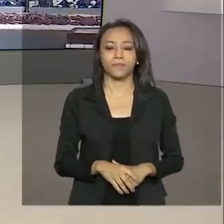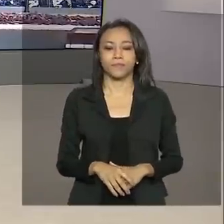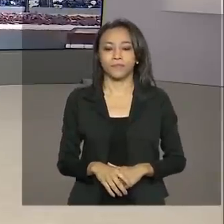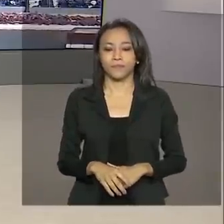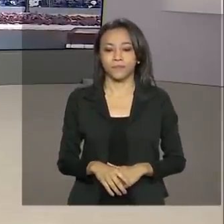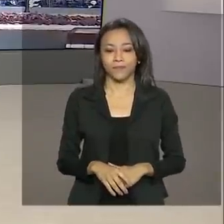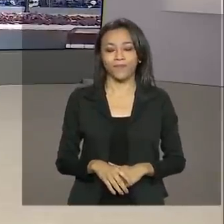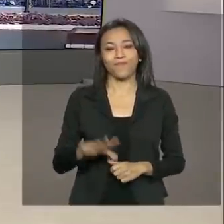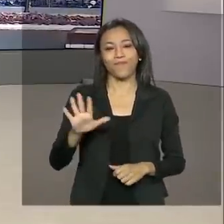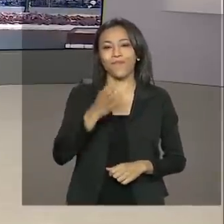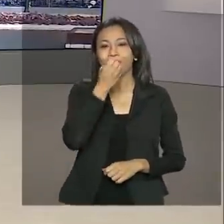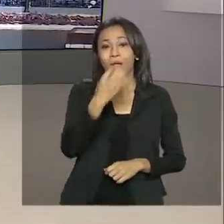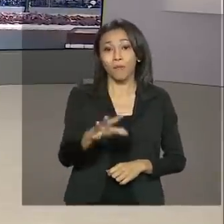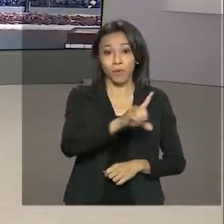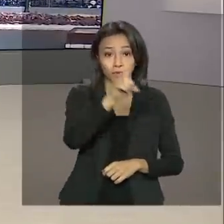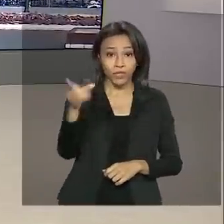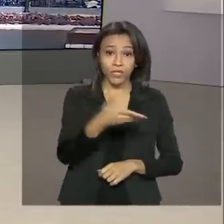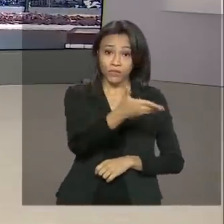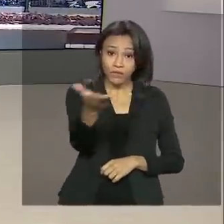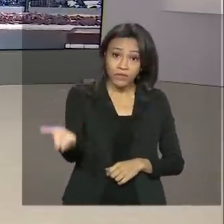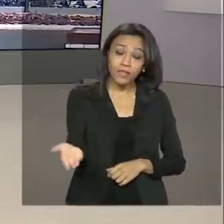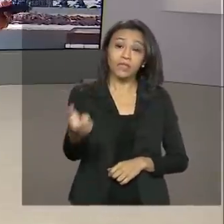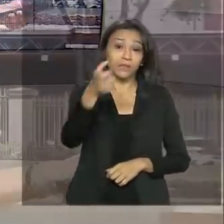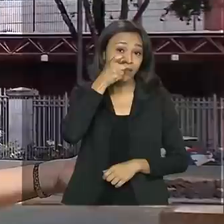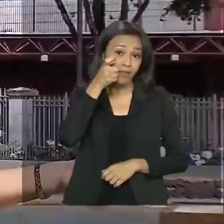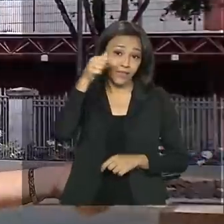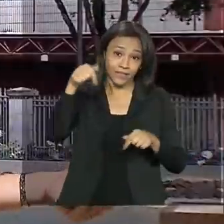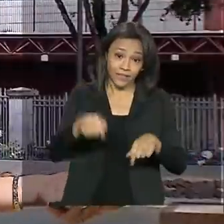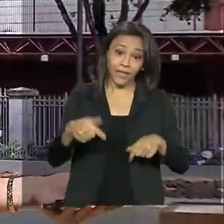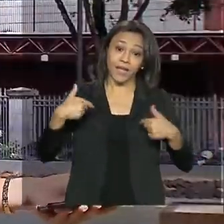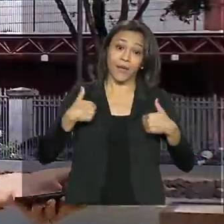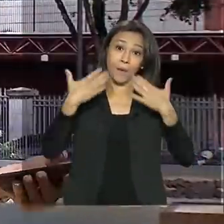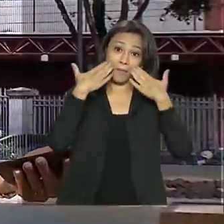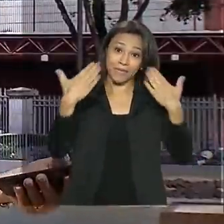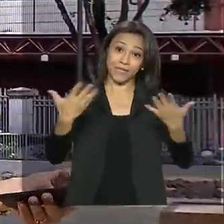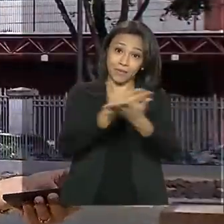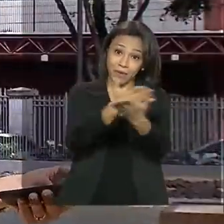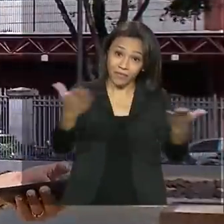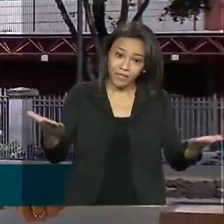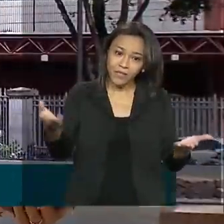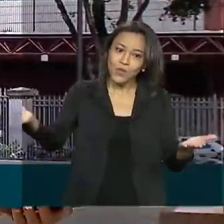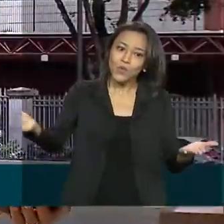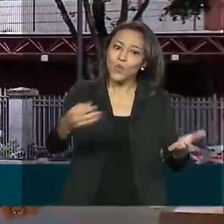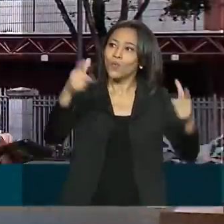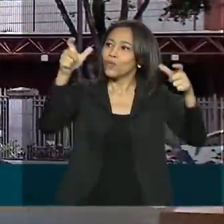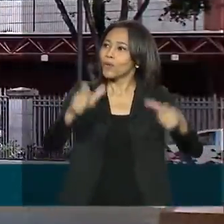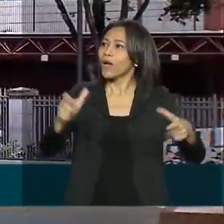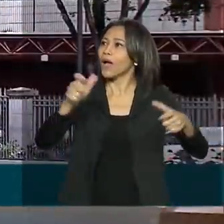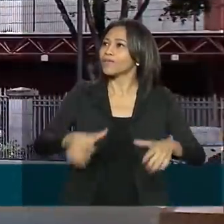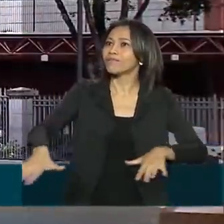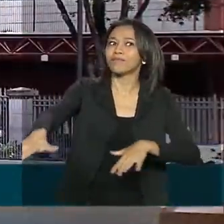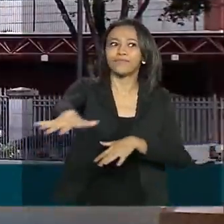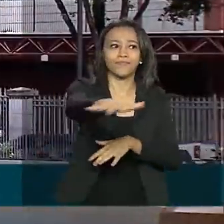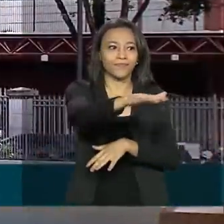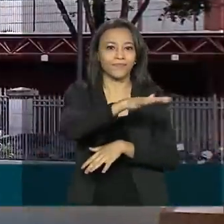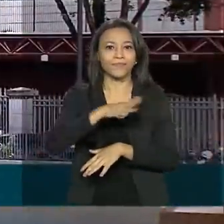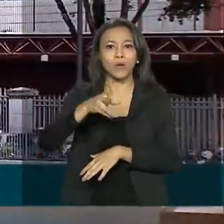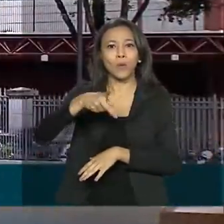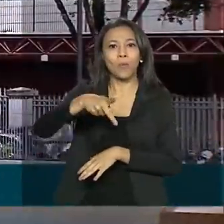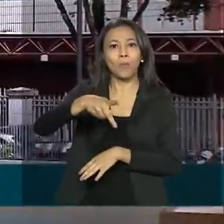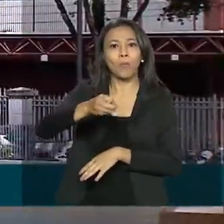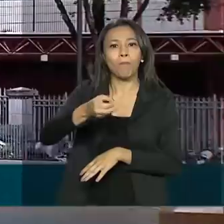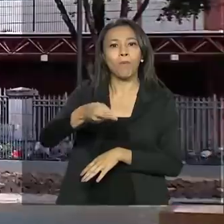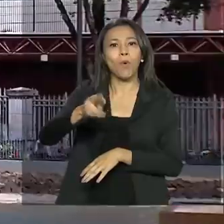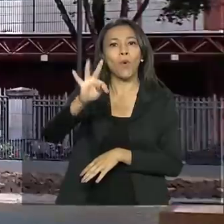Bom dia, Renata, e bom dia a todos que nos acompanham. Eu apresento a vocês agora o novo parque urbano Belém-Porto Futuro,